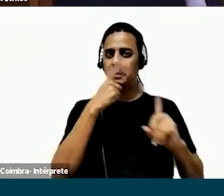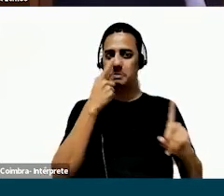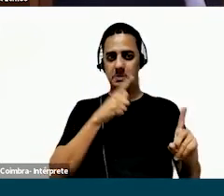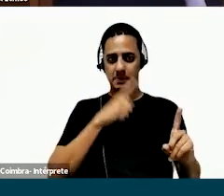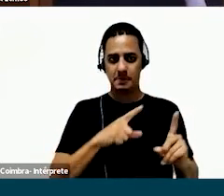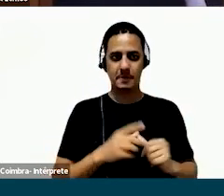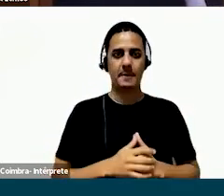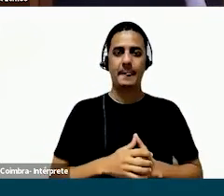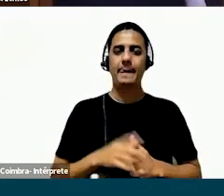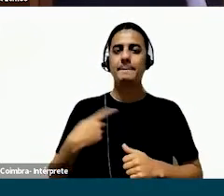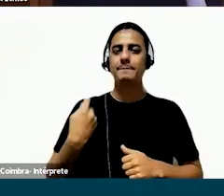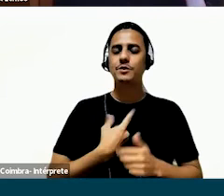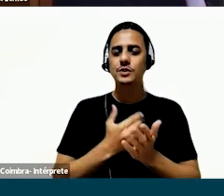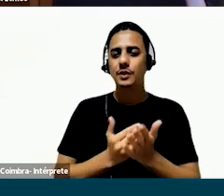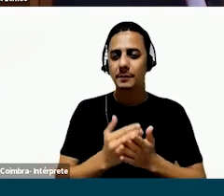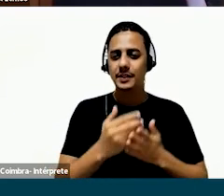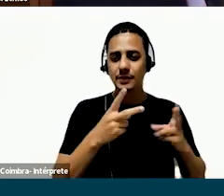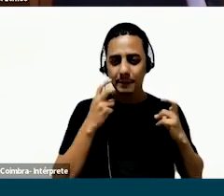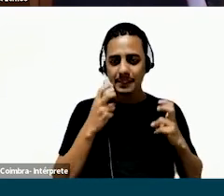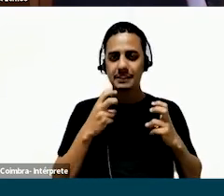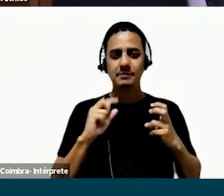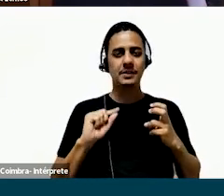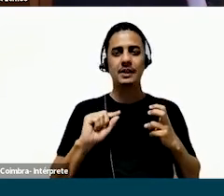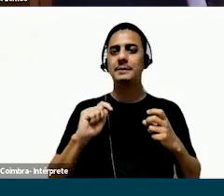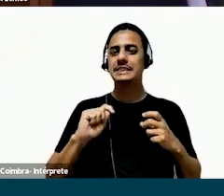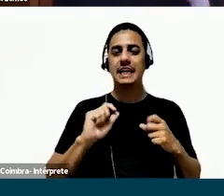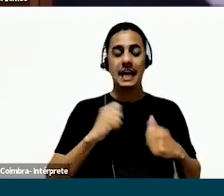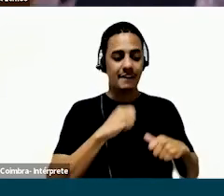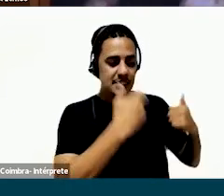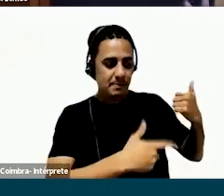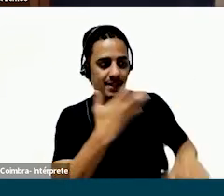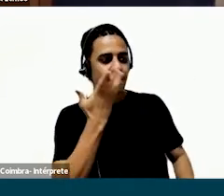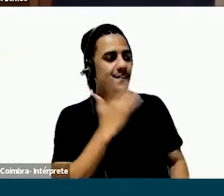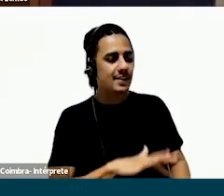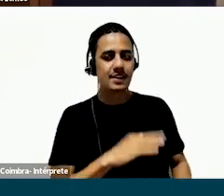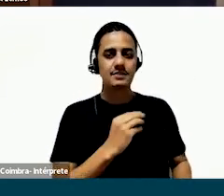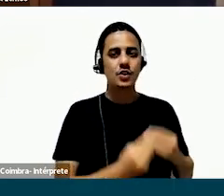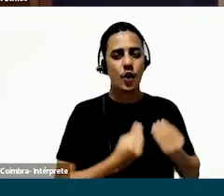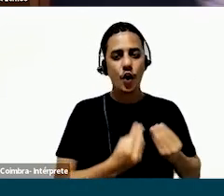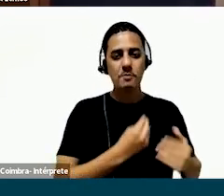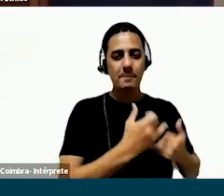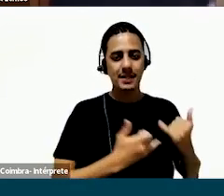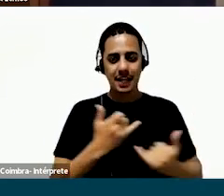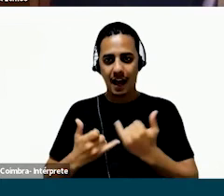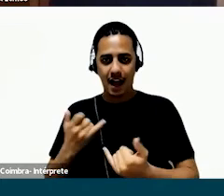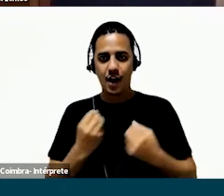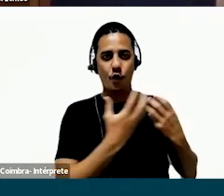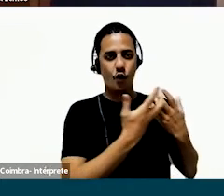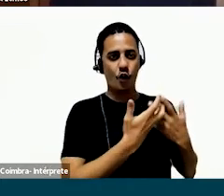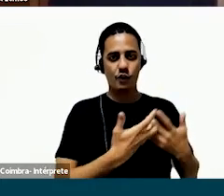sucesso, assim, foi muito positivo. Então, a gente começou a perceber que a gente só precisava explicar, de fato, para as crianças como é que rolava essa